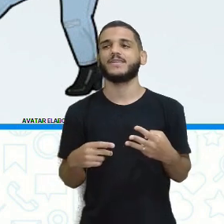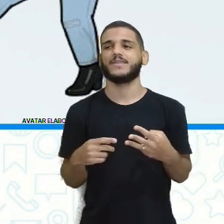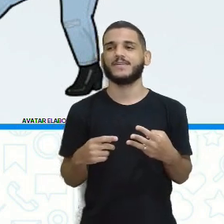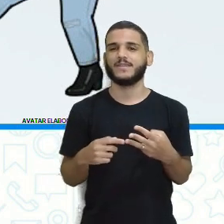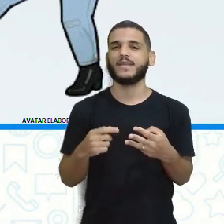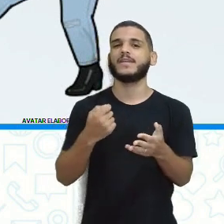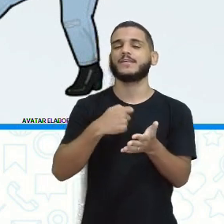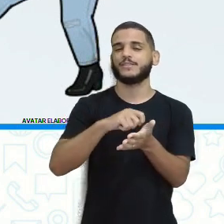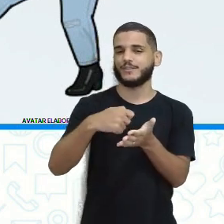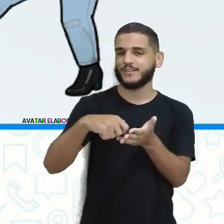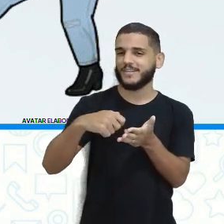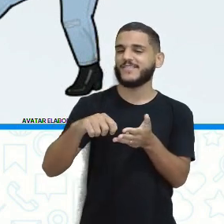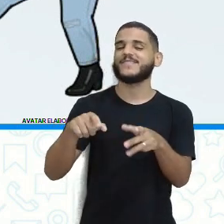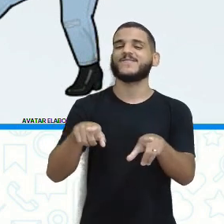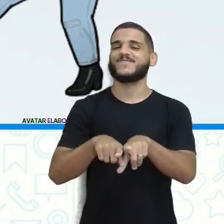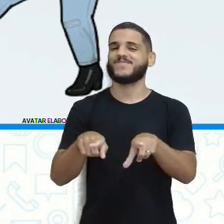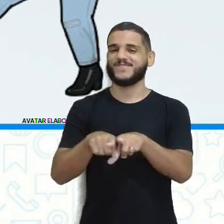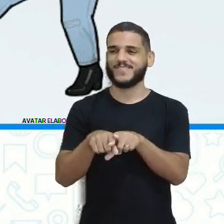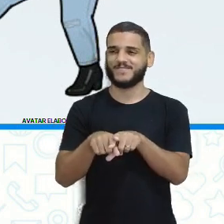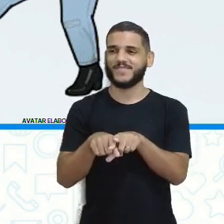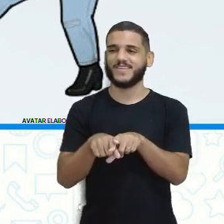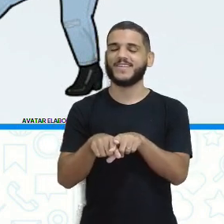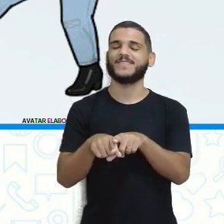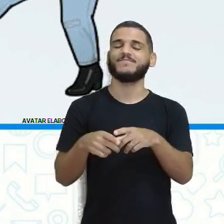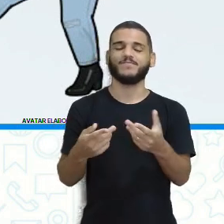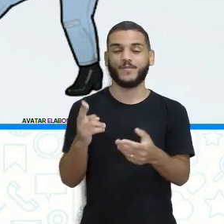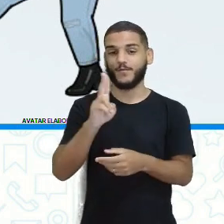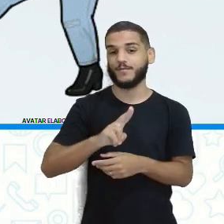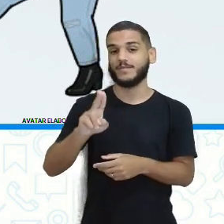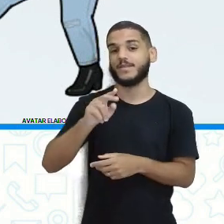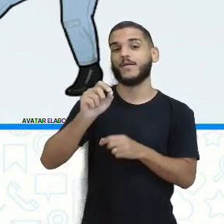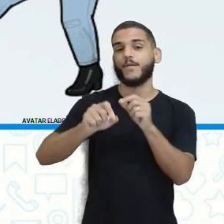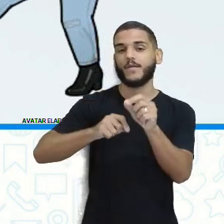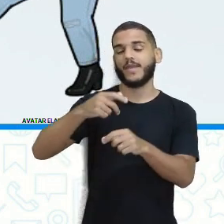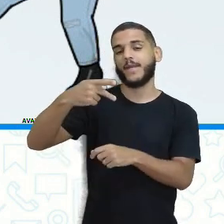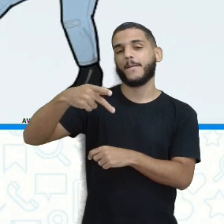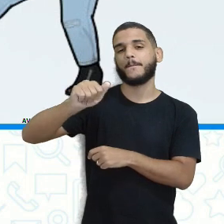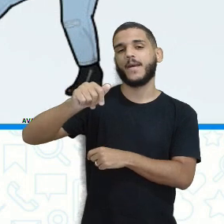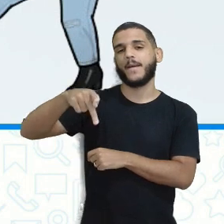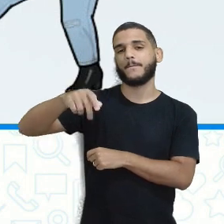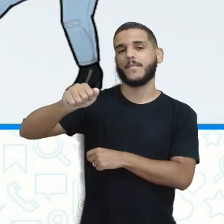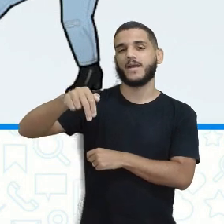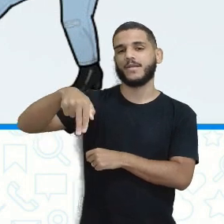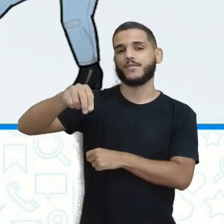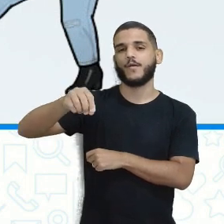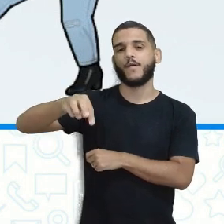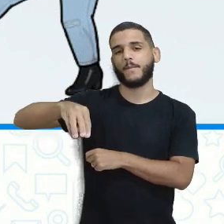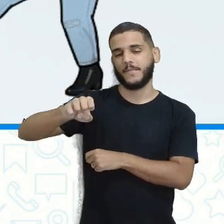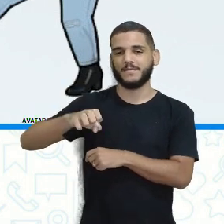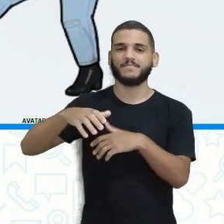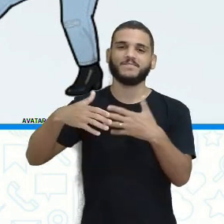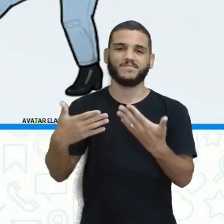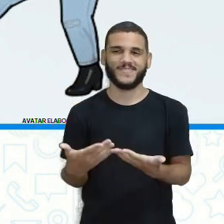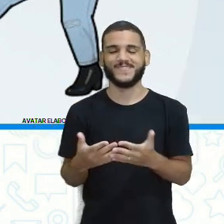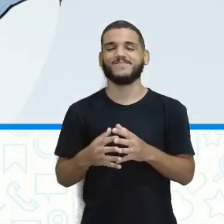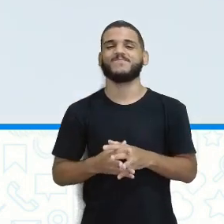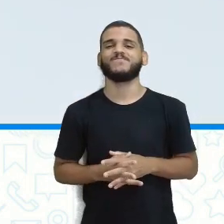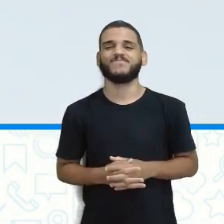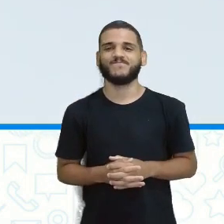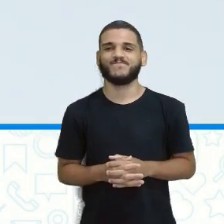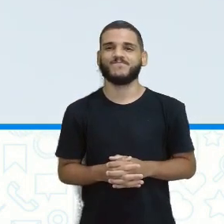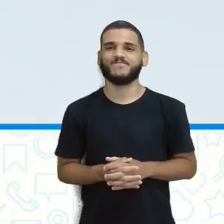Construímos ali A Escrita Através do Papa Nome A gente leu E observou a escrita Não é isso